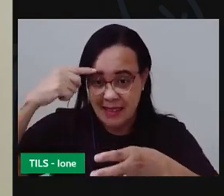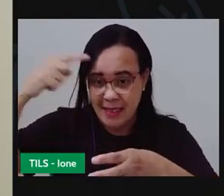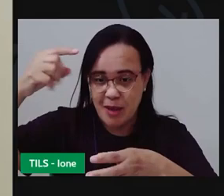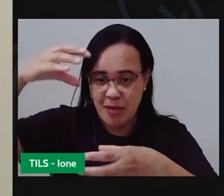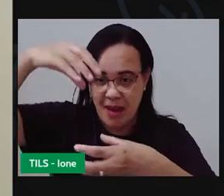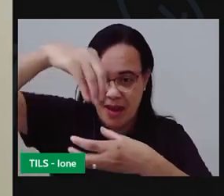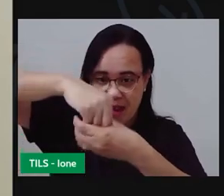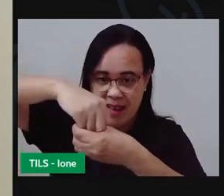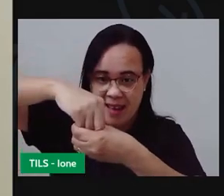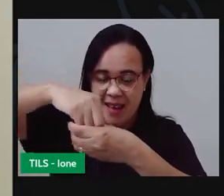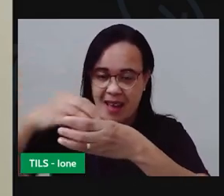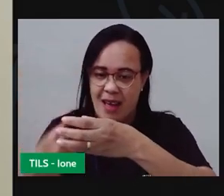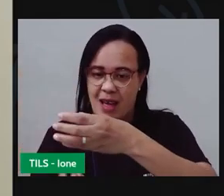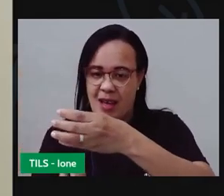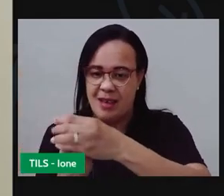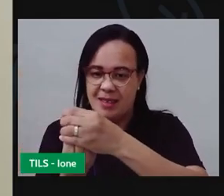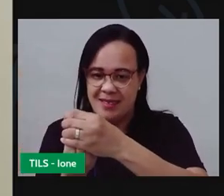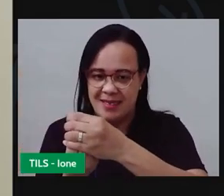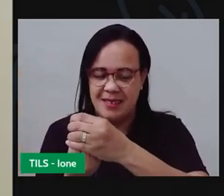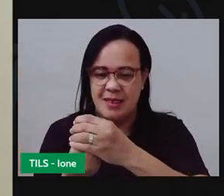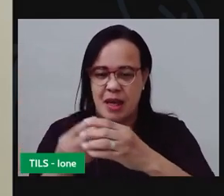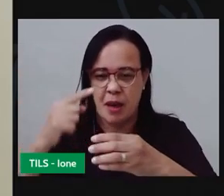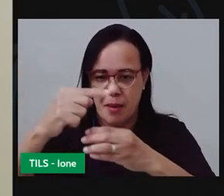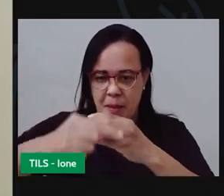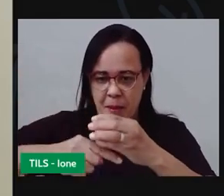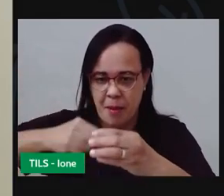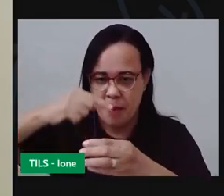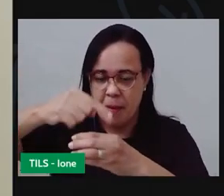partes da garrafa com fita de limpa